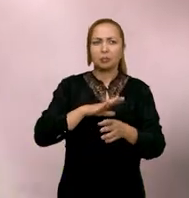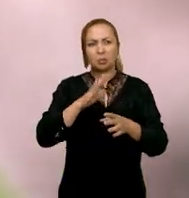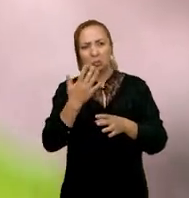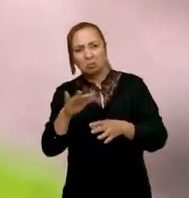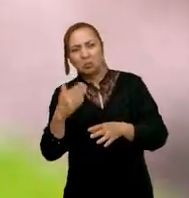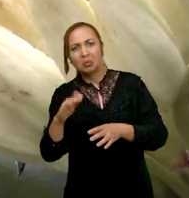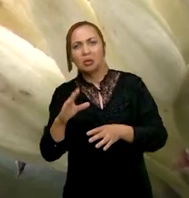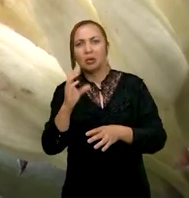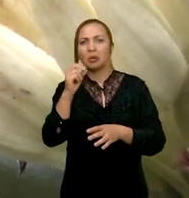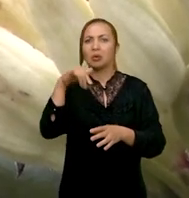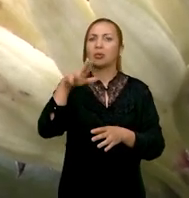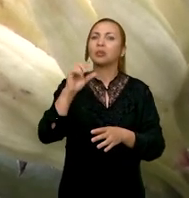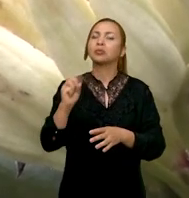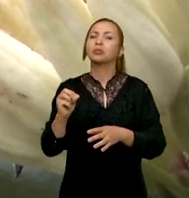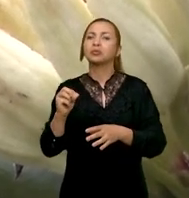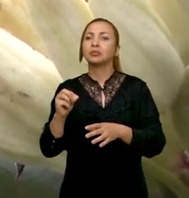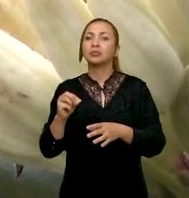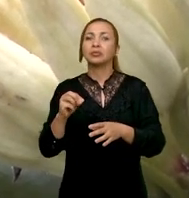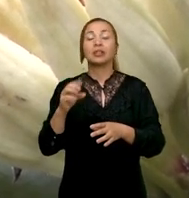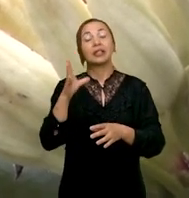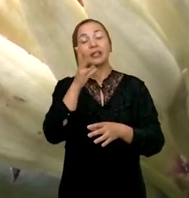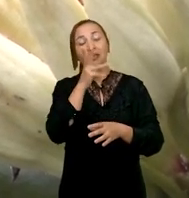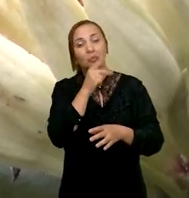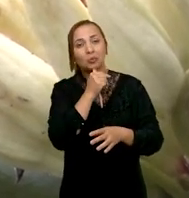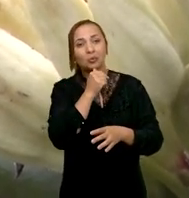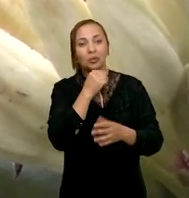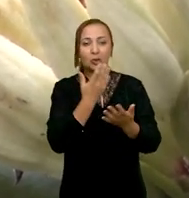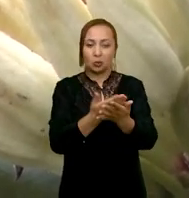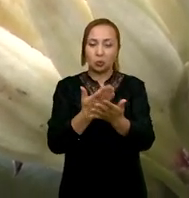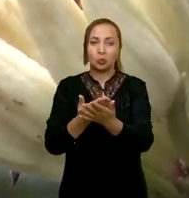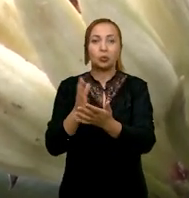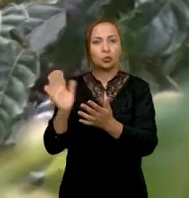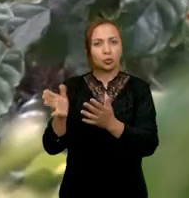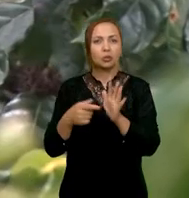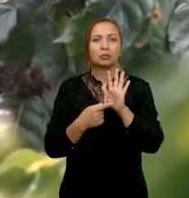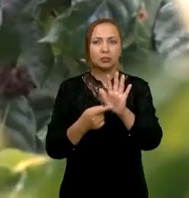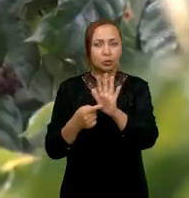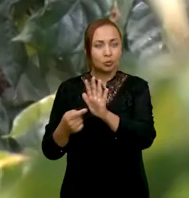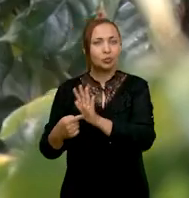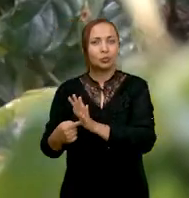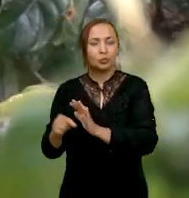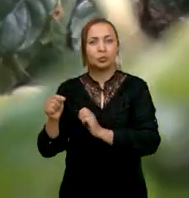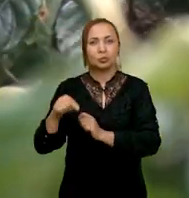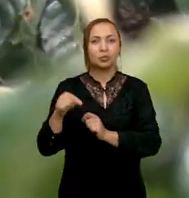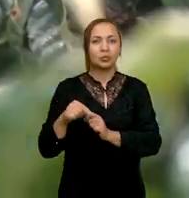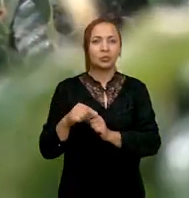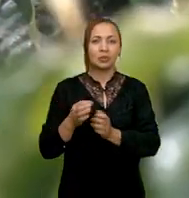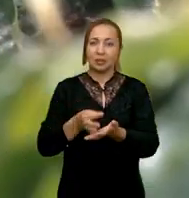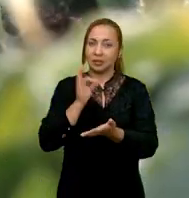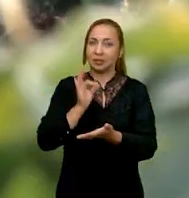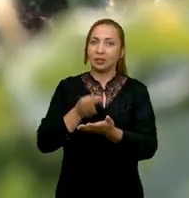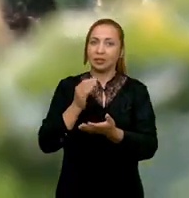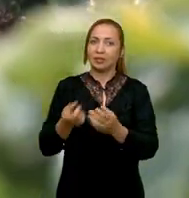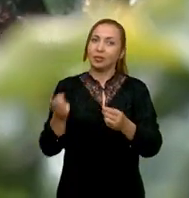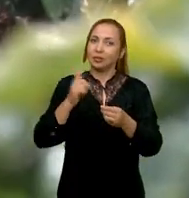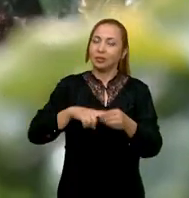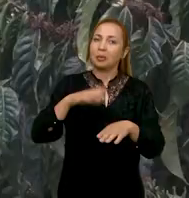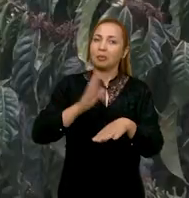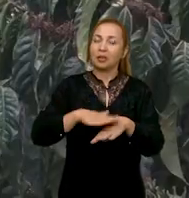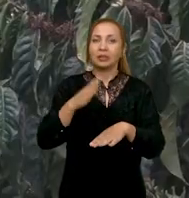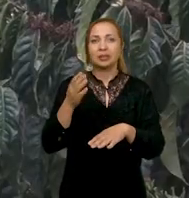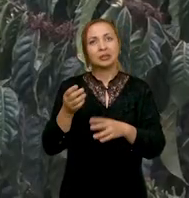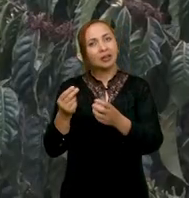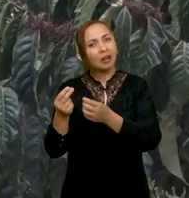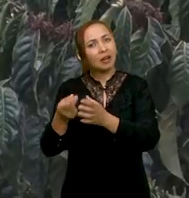medianos e clones tardios, né? Aí, isso tudo aqui já foi mostrado, esse ano já foi mostrado isso aqui, né? Teve café que chegou bem mais